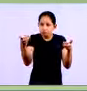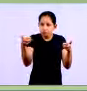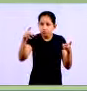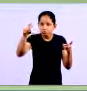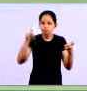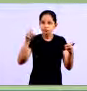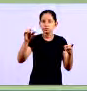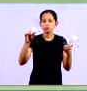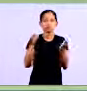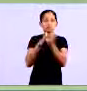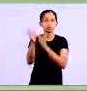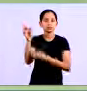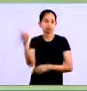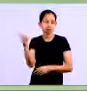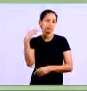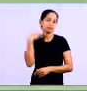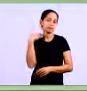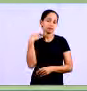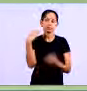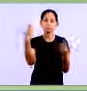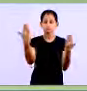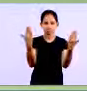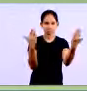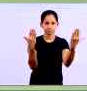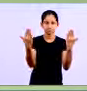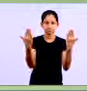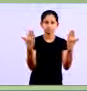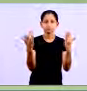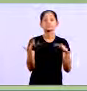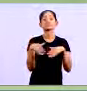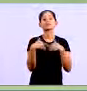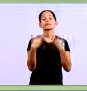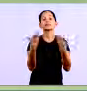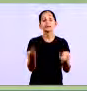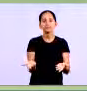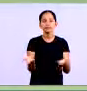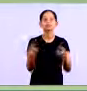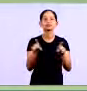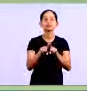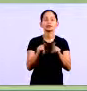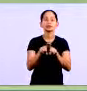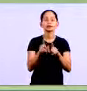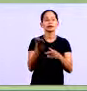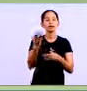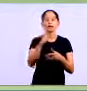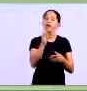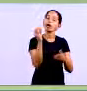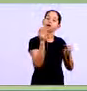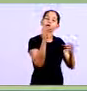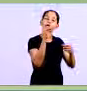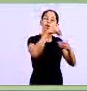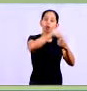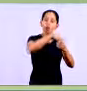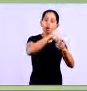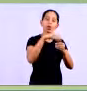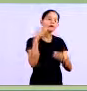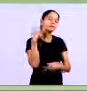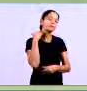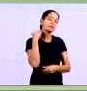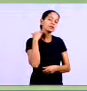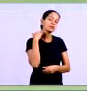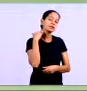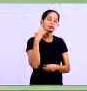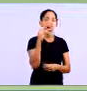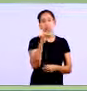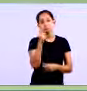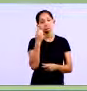o saldo final confere um outro detalhe às vezes você deposita dinheiro no caixa eletrônico para o dinheiro não ficar na sua empresa lá à noite e aí no outro dia vai ser feito o depós se